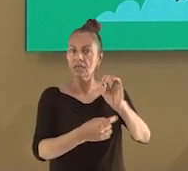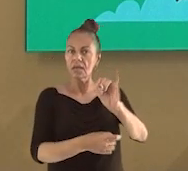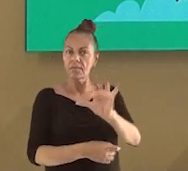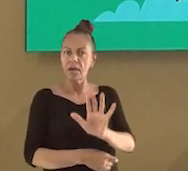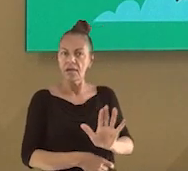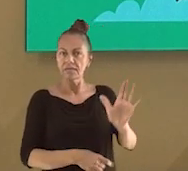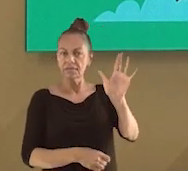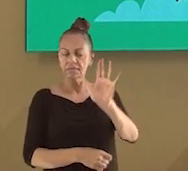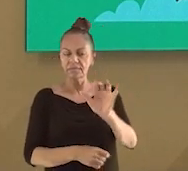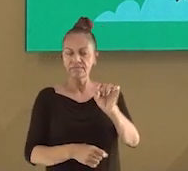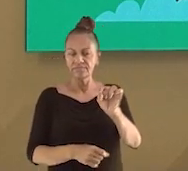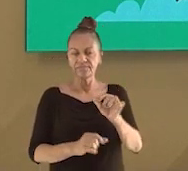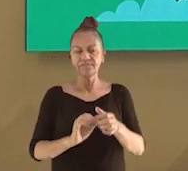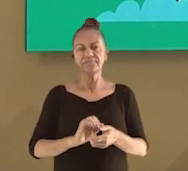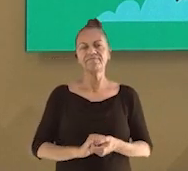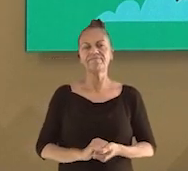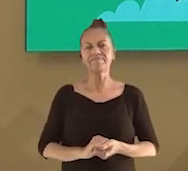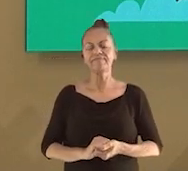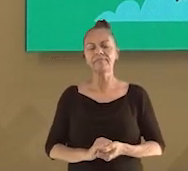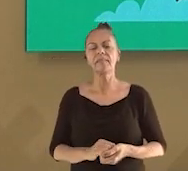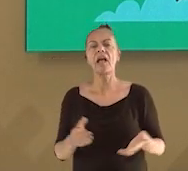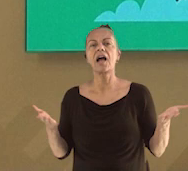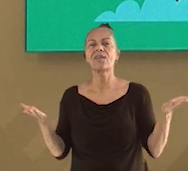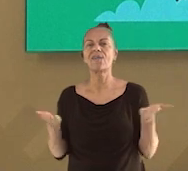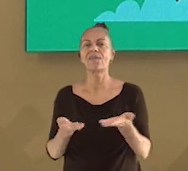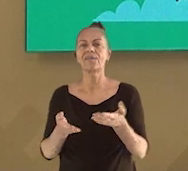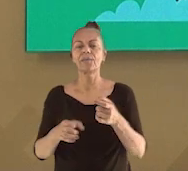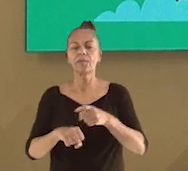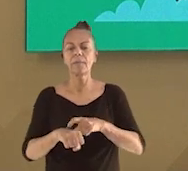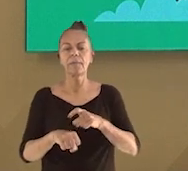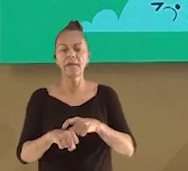sério problema é a partir dessa imagem.